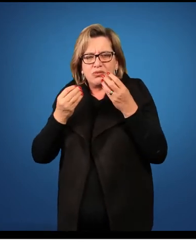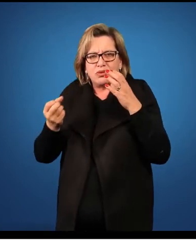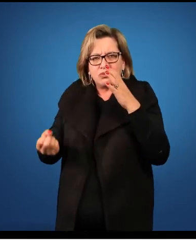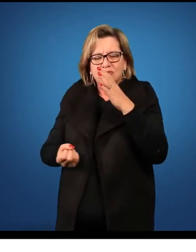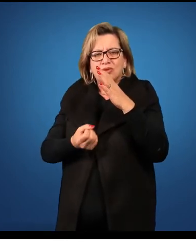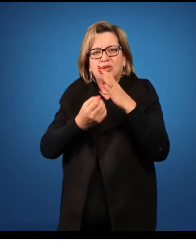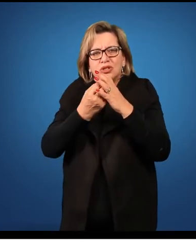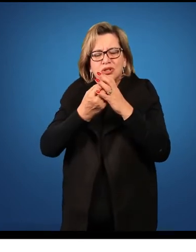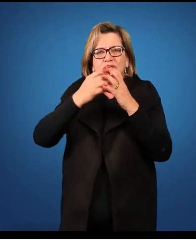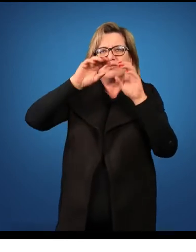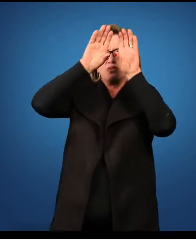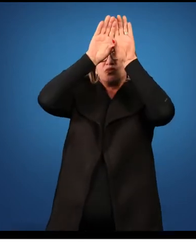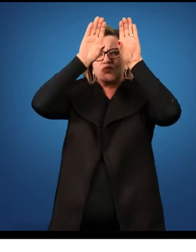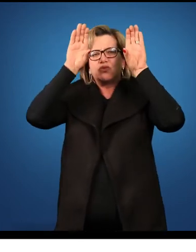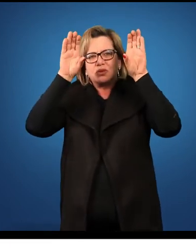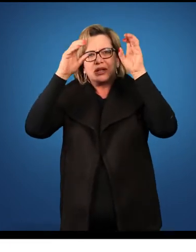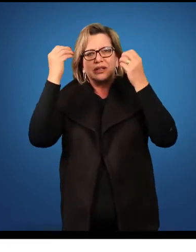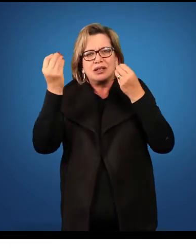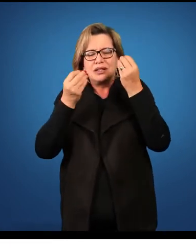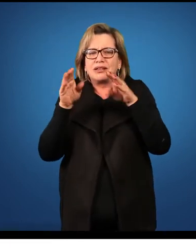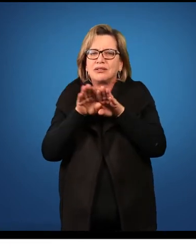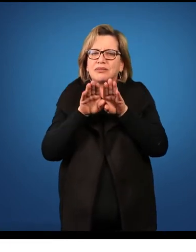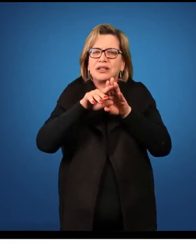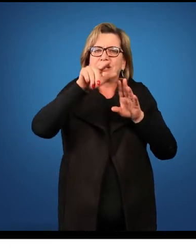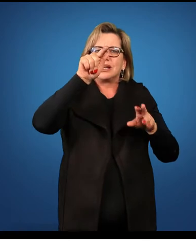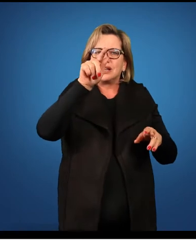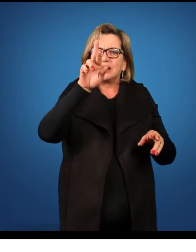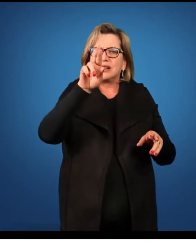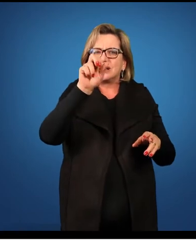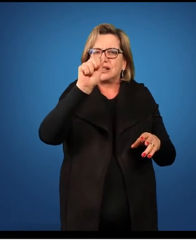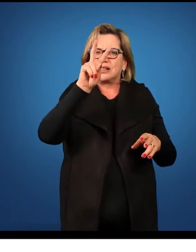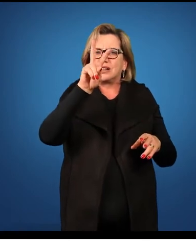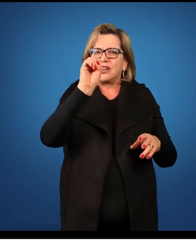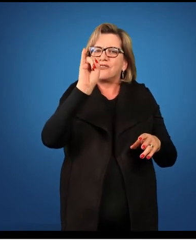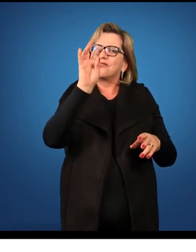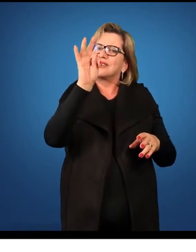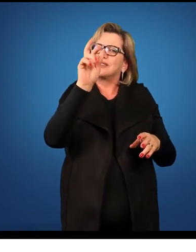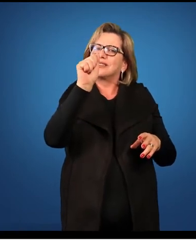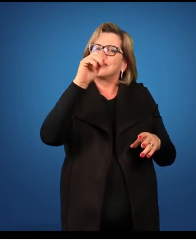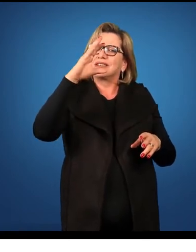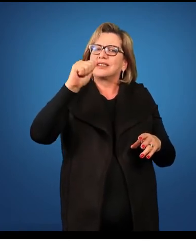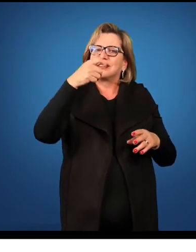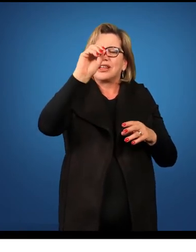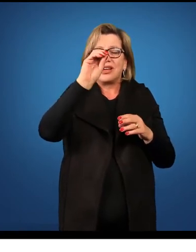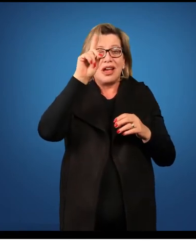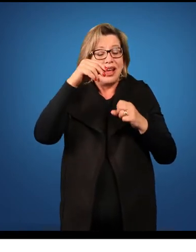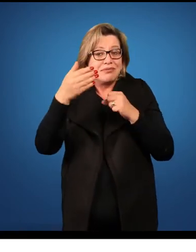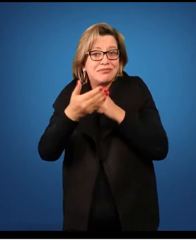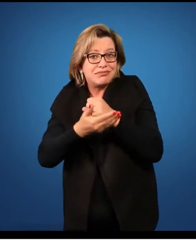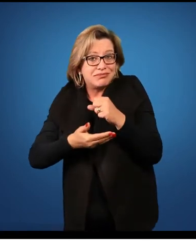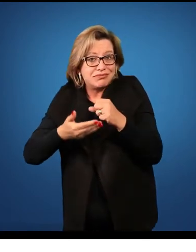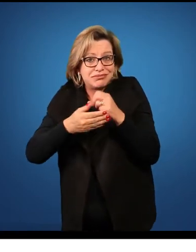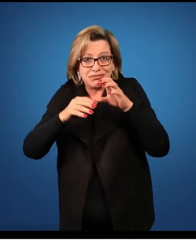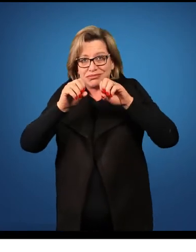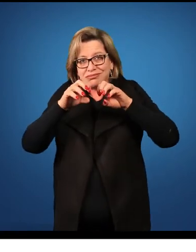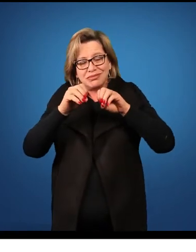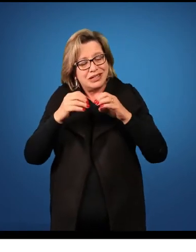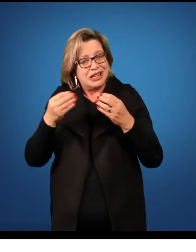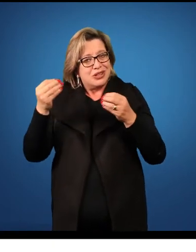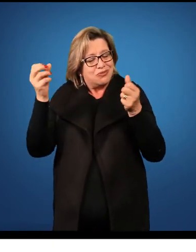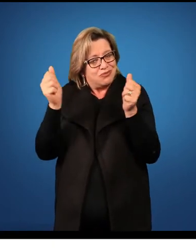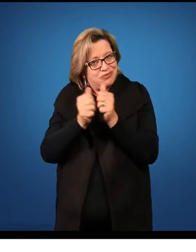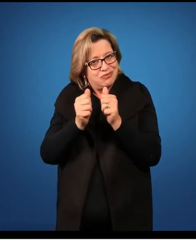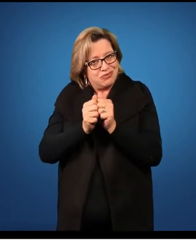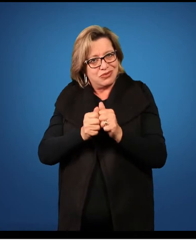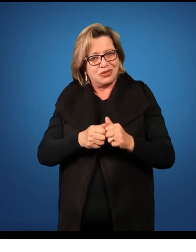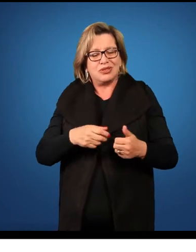e gravitação universal. Então, esses são os conteúdos básicos que vão ser trabalhados dentro desse conteúdo estruturante nos